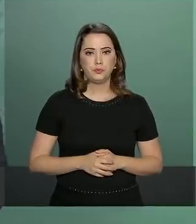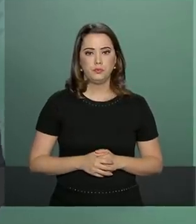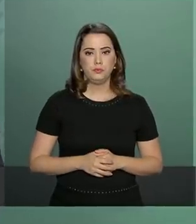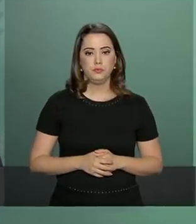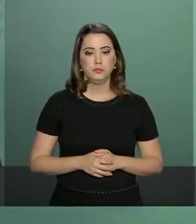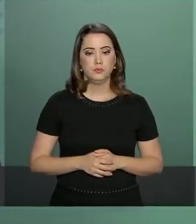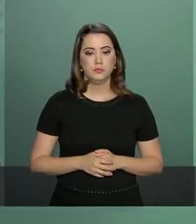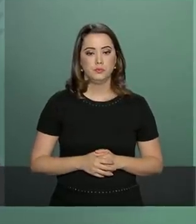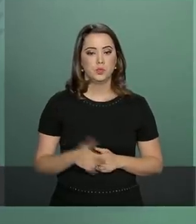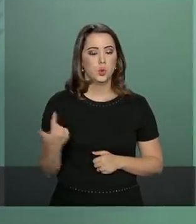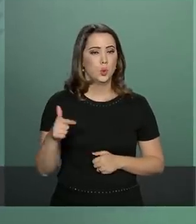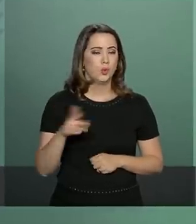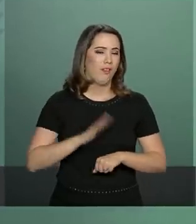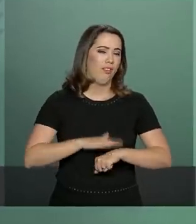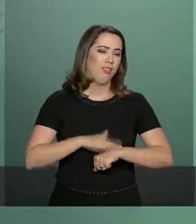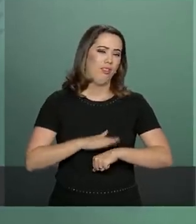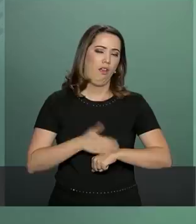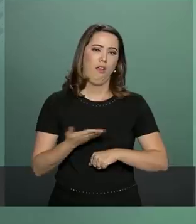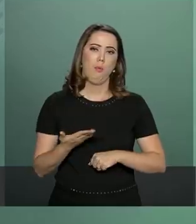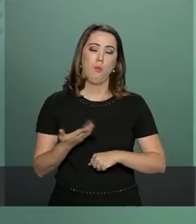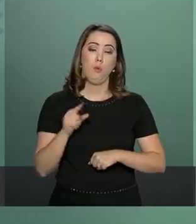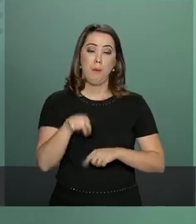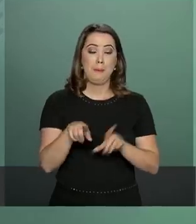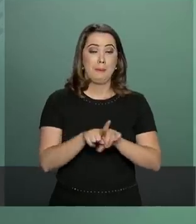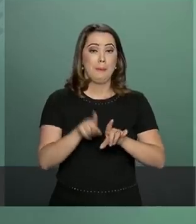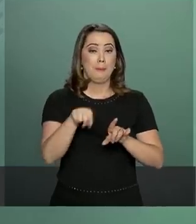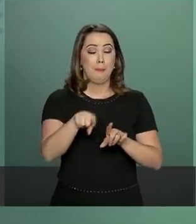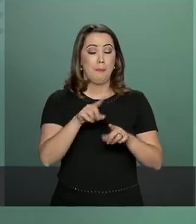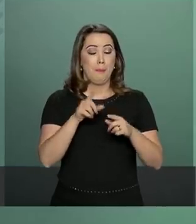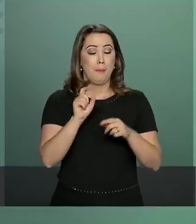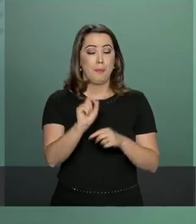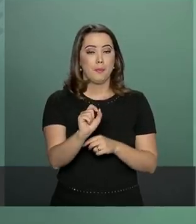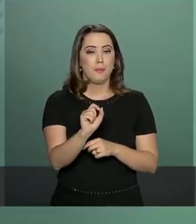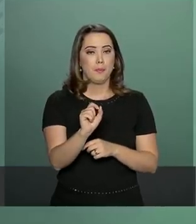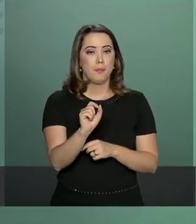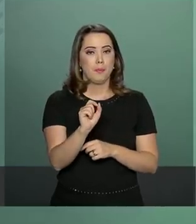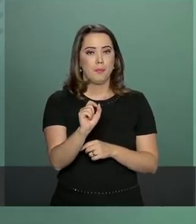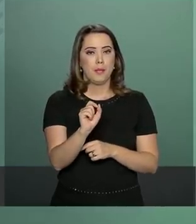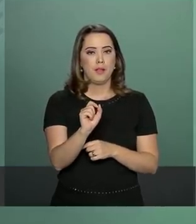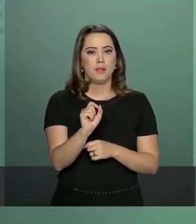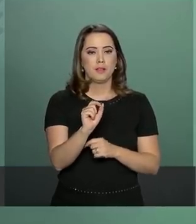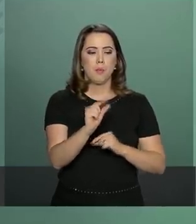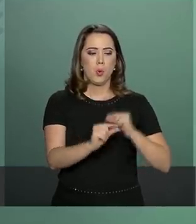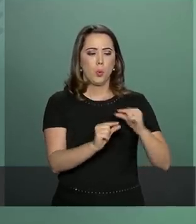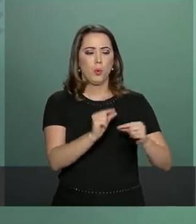não há tempo para esse desmame mas naturalmente ele terá que realizar-se